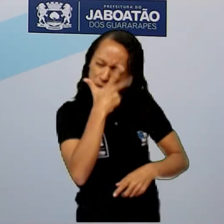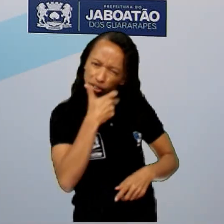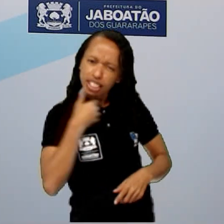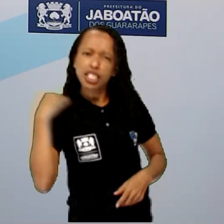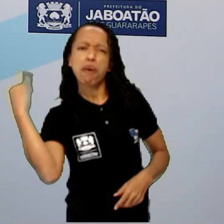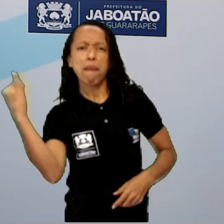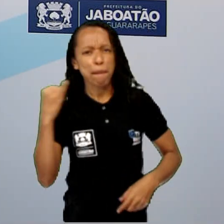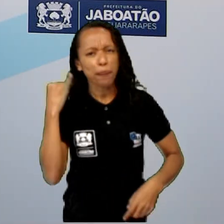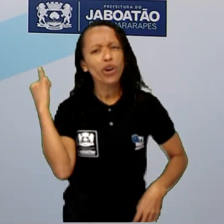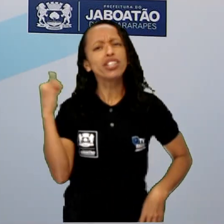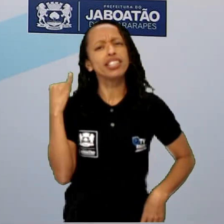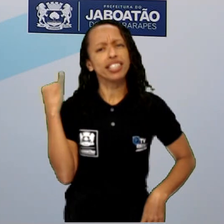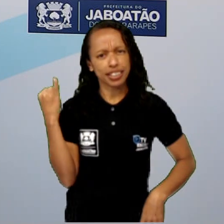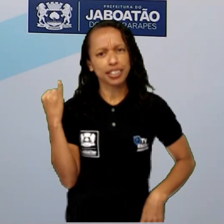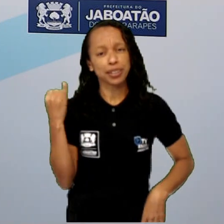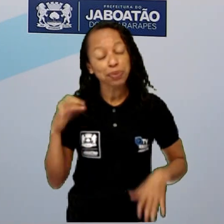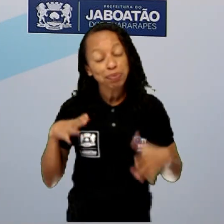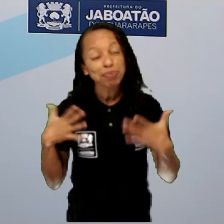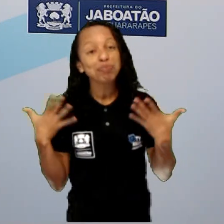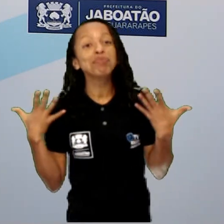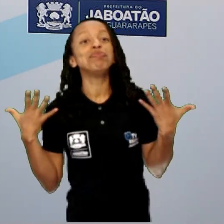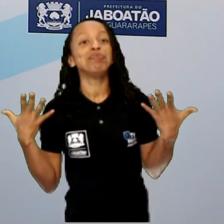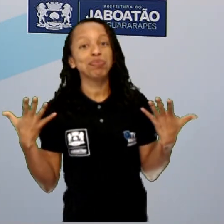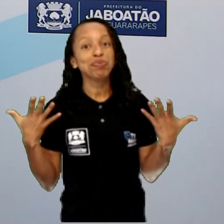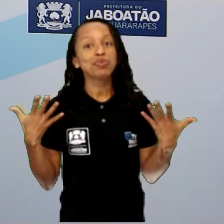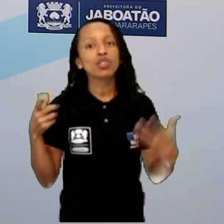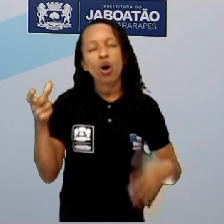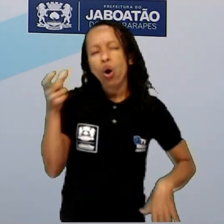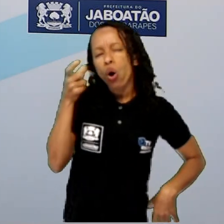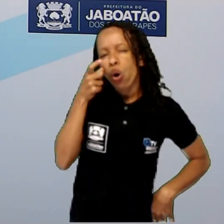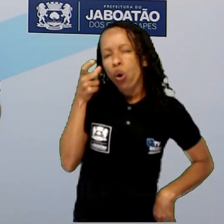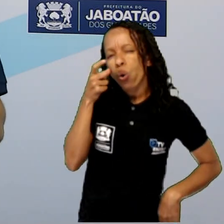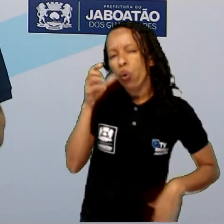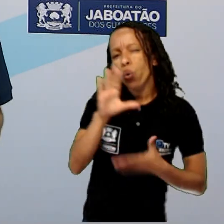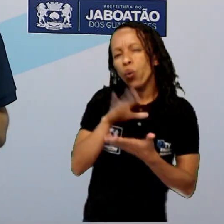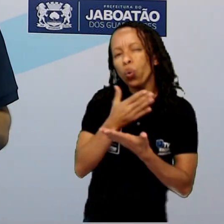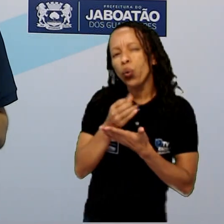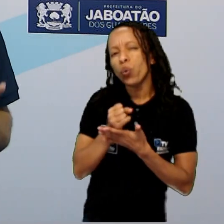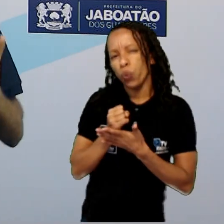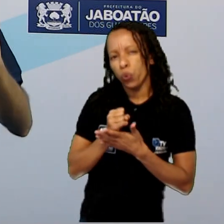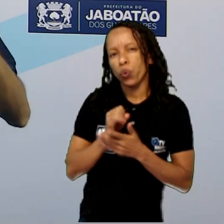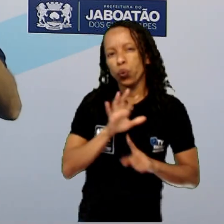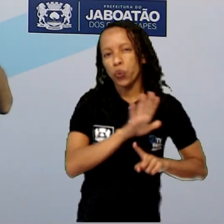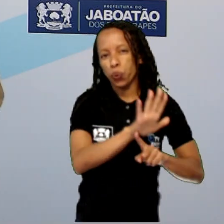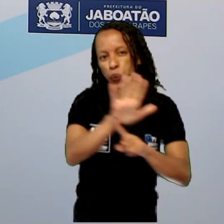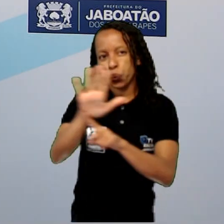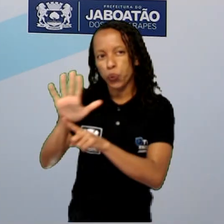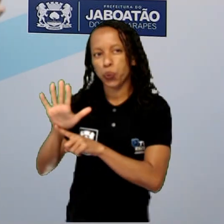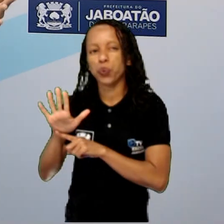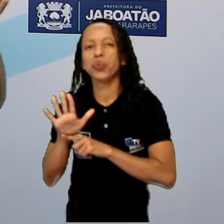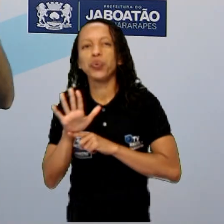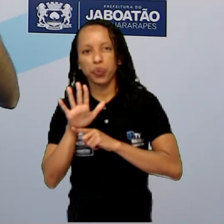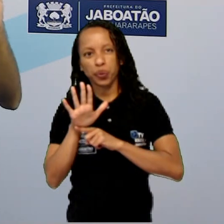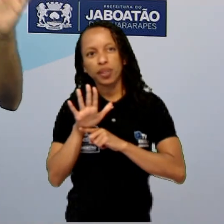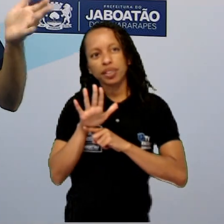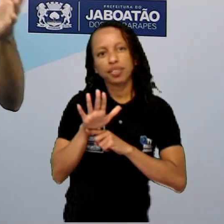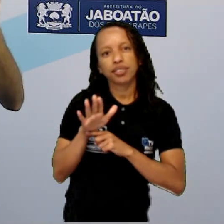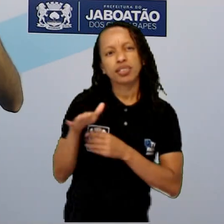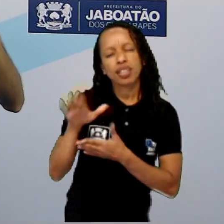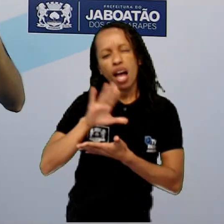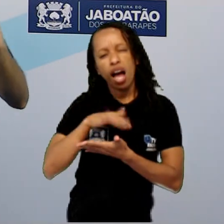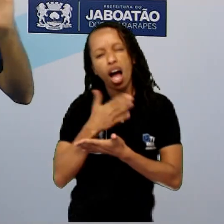importante. E aí, eu tenho algumas curiosidades para mostrar para vocês. Na verdade, são algumas